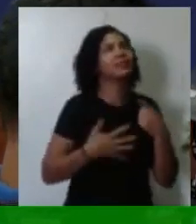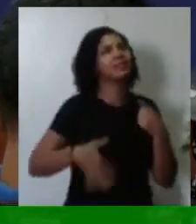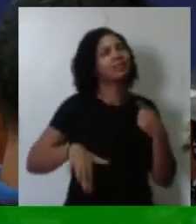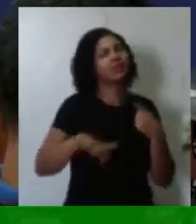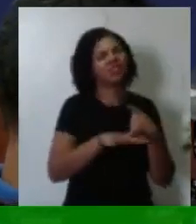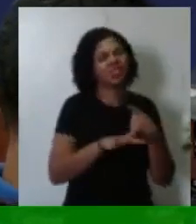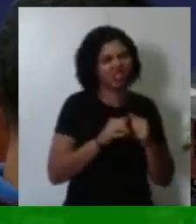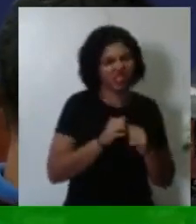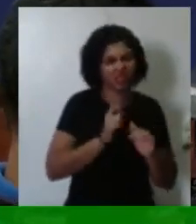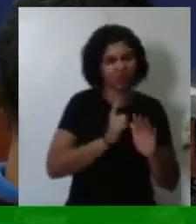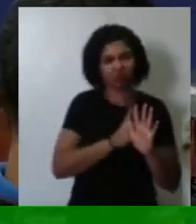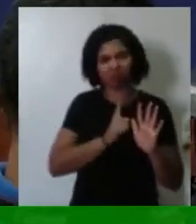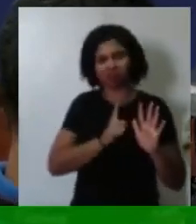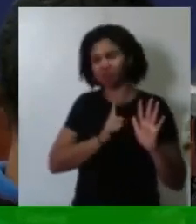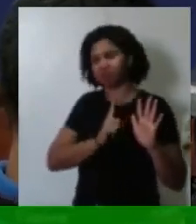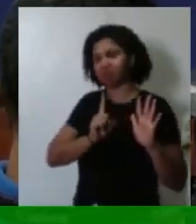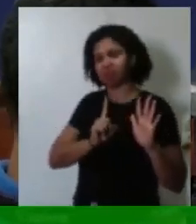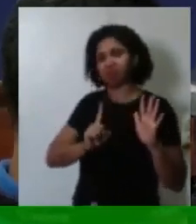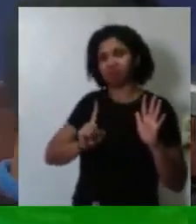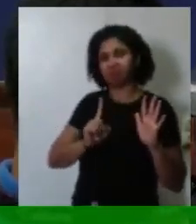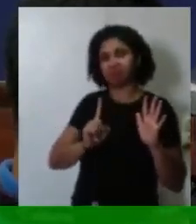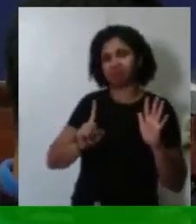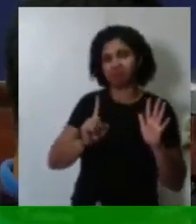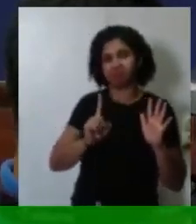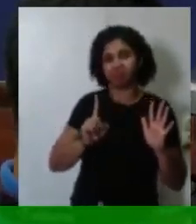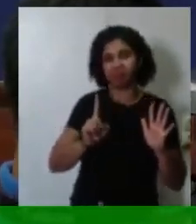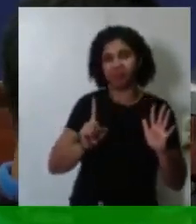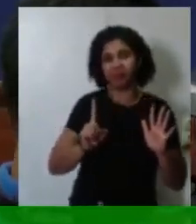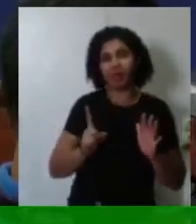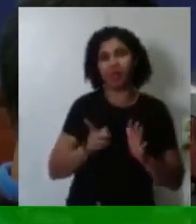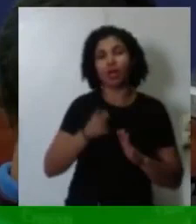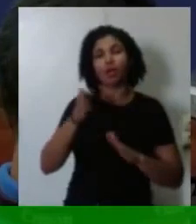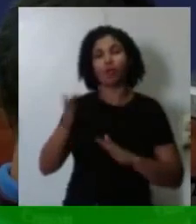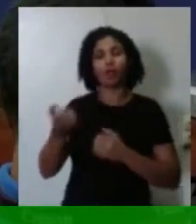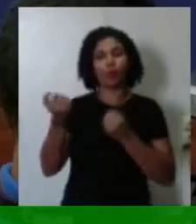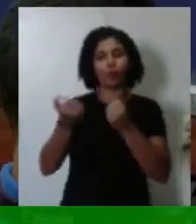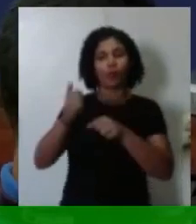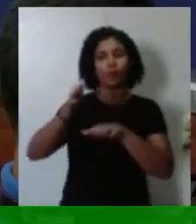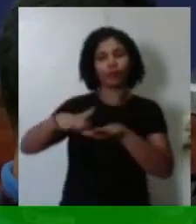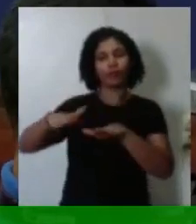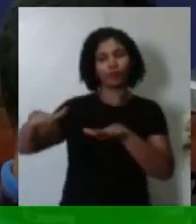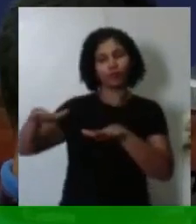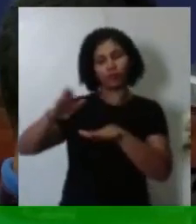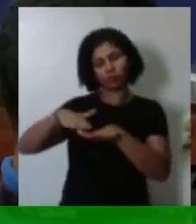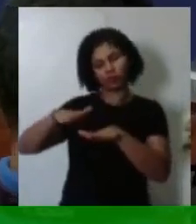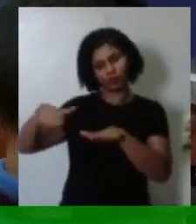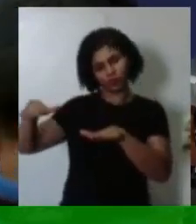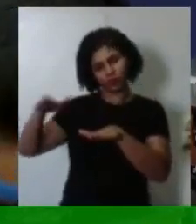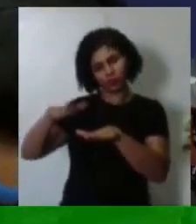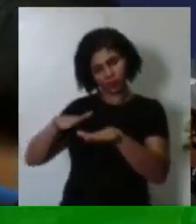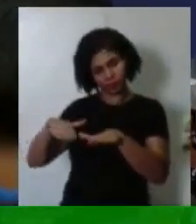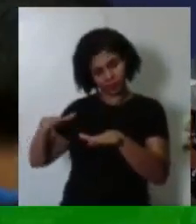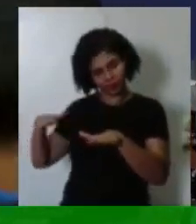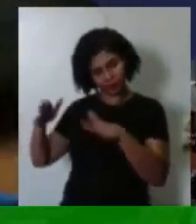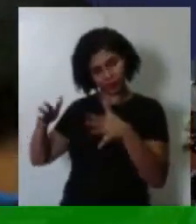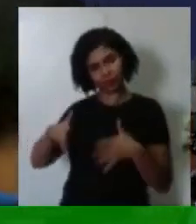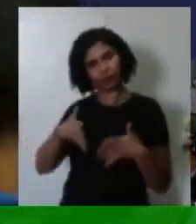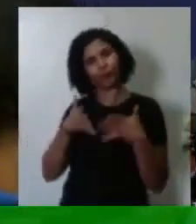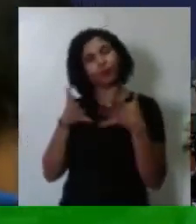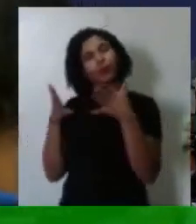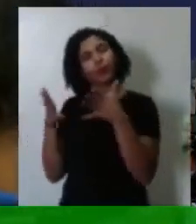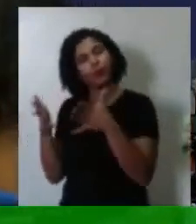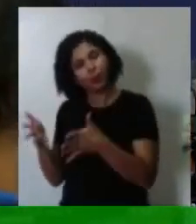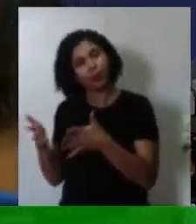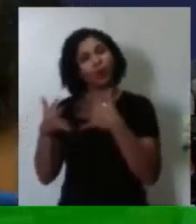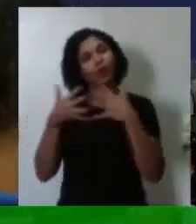eu saí de fininho daquela fila e fui bater no estacionamento da TV Gazeta de Alagoas. E quando chego lá, um